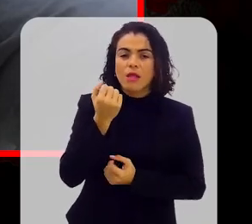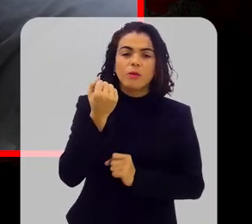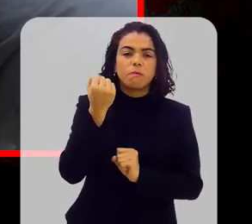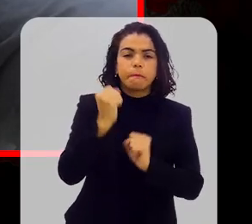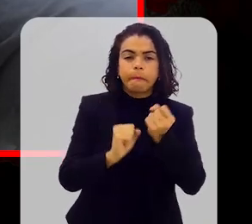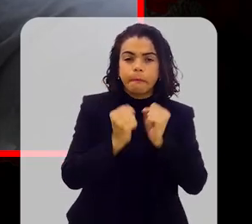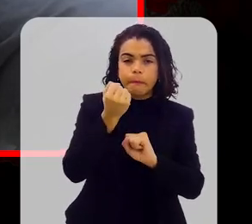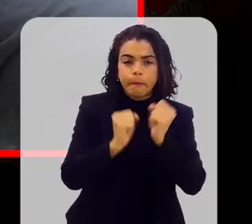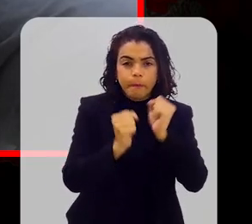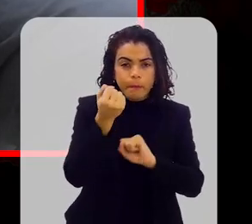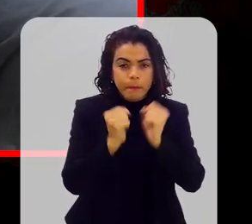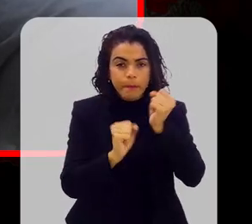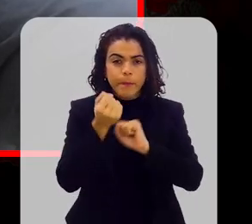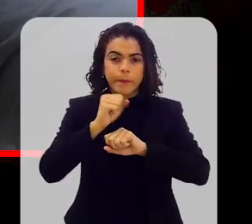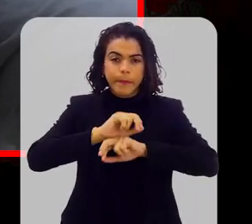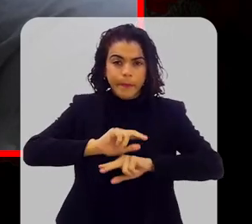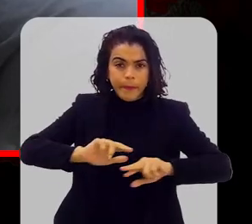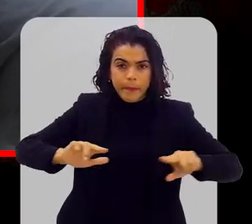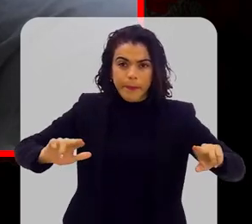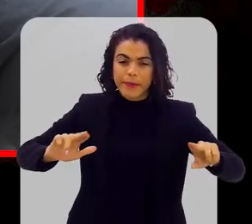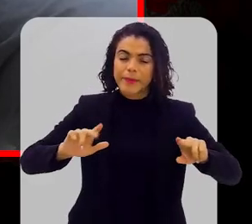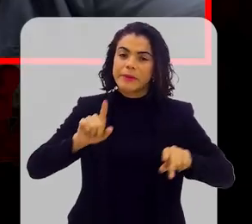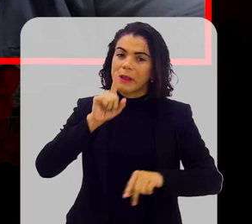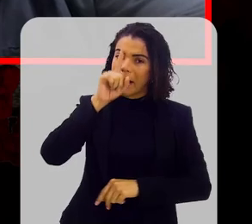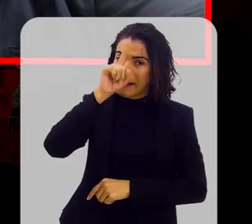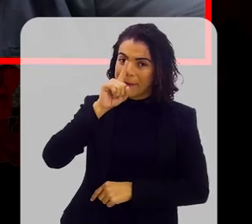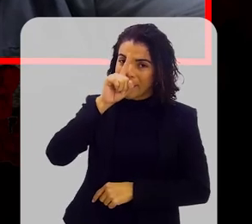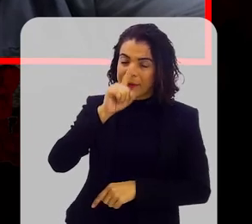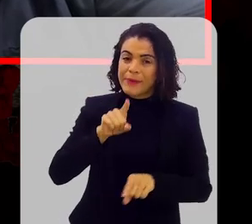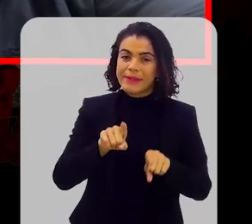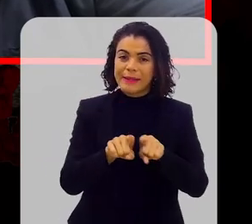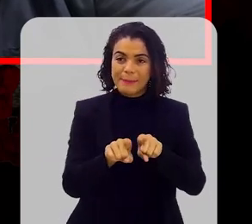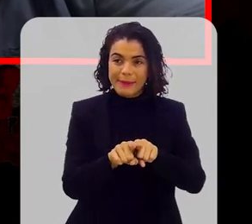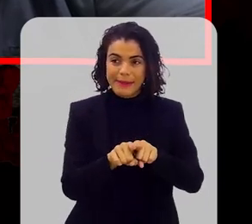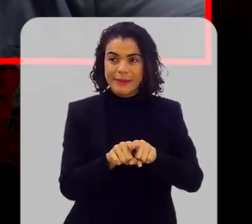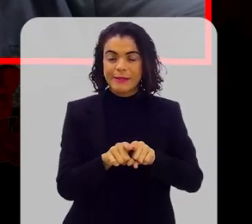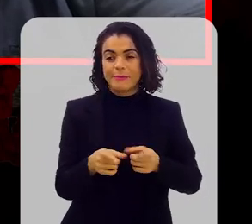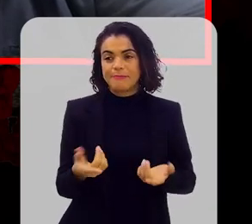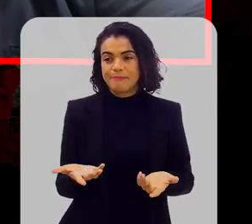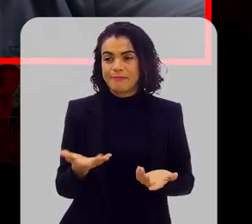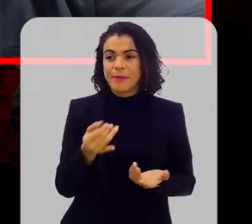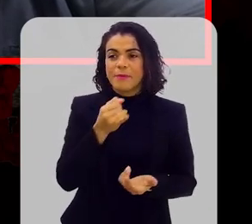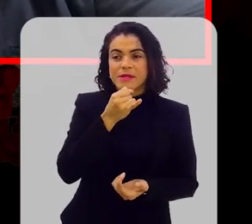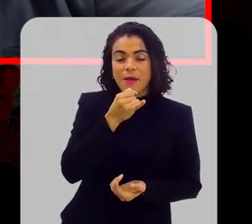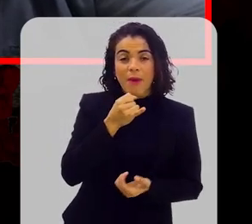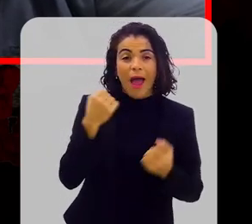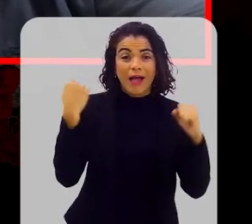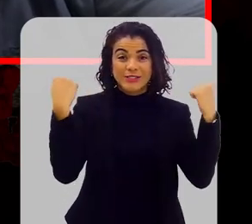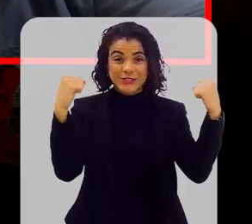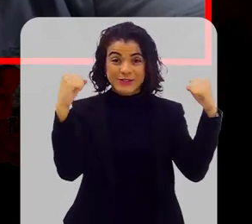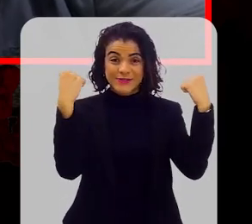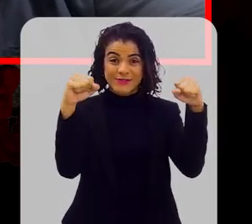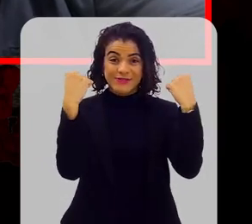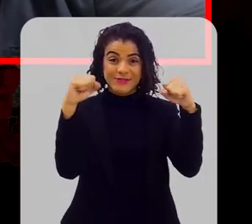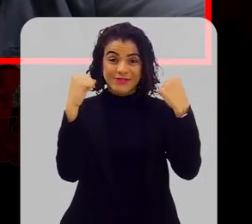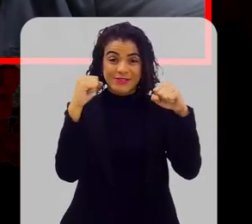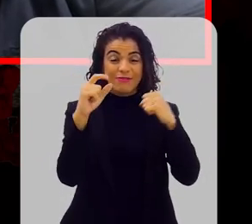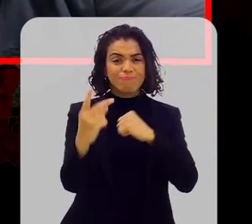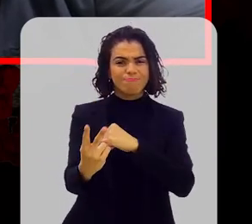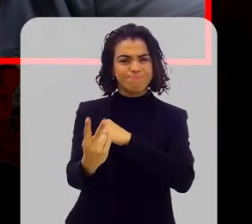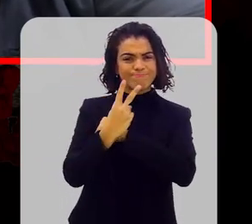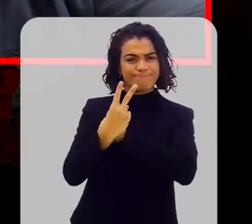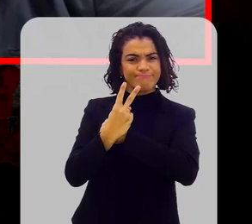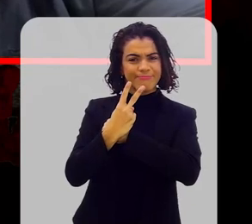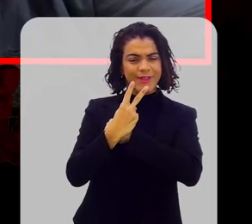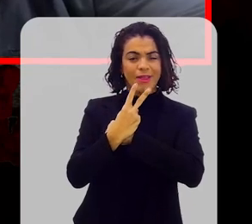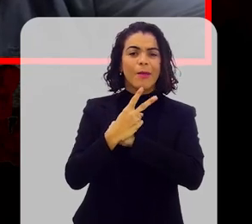excessos de carne vermelha, também aumenta o risco de câncer de colorental. E atividade física é um fator protetor,